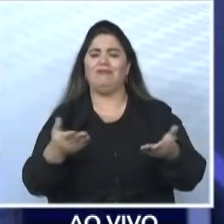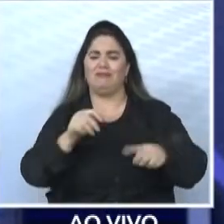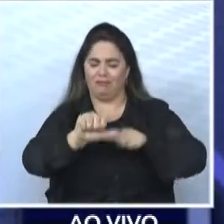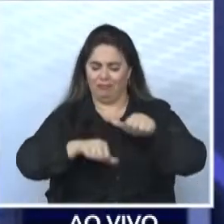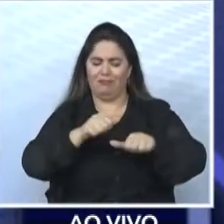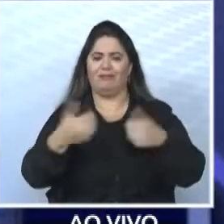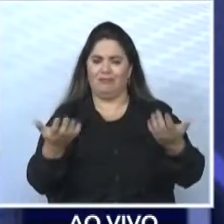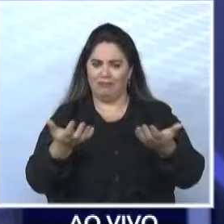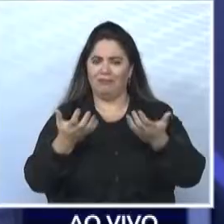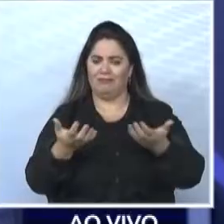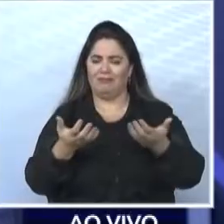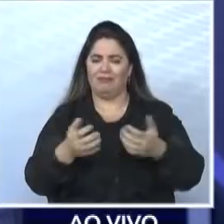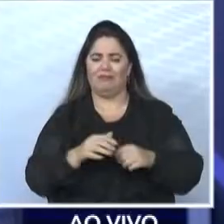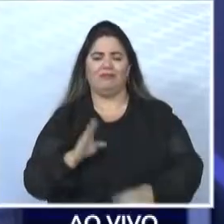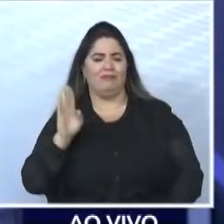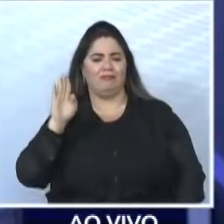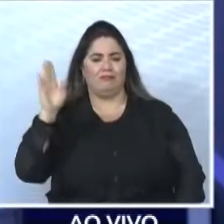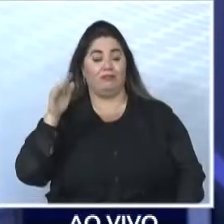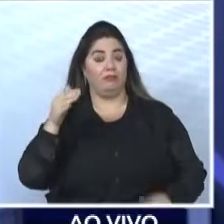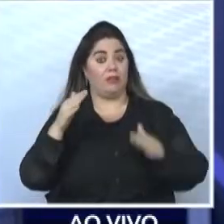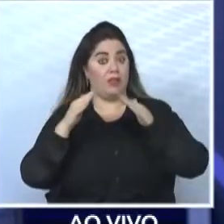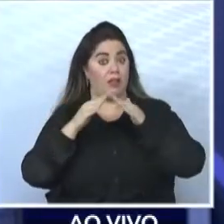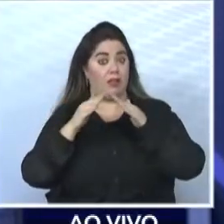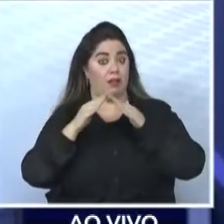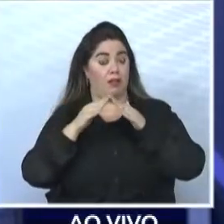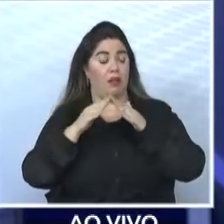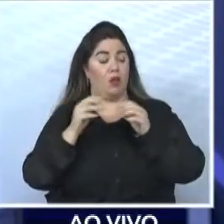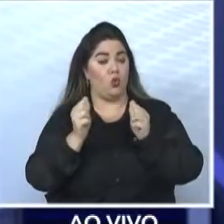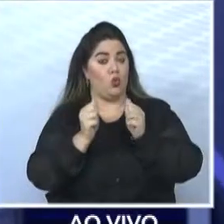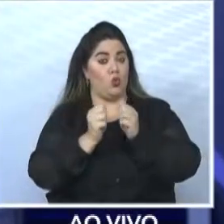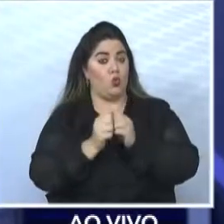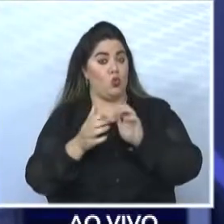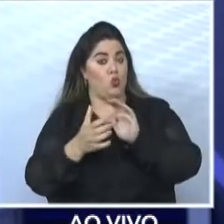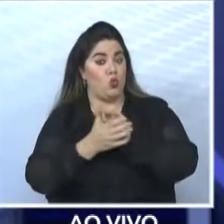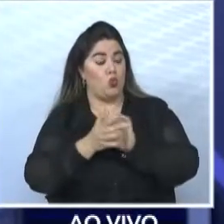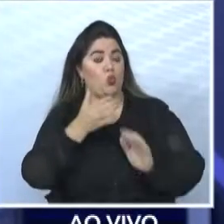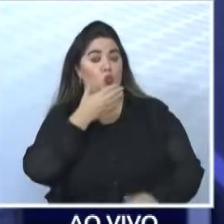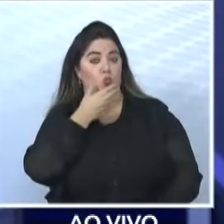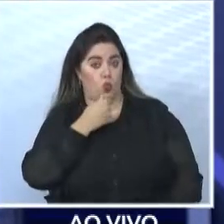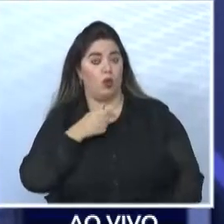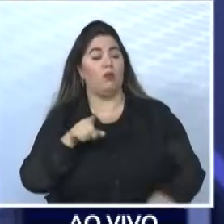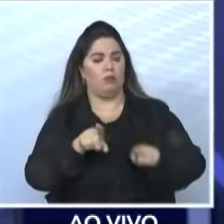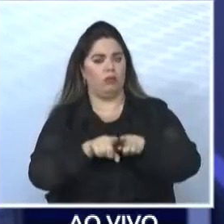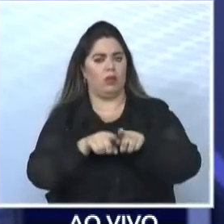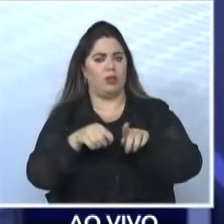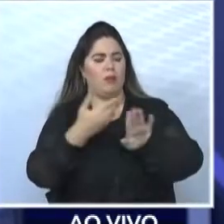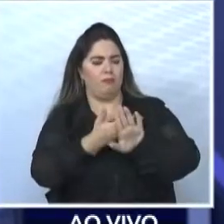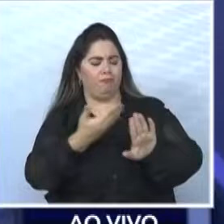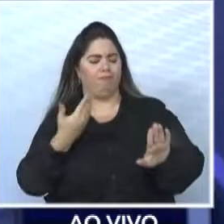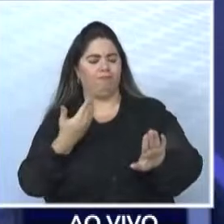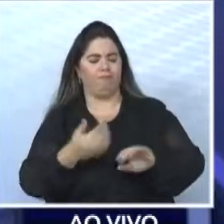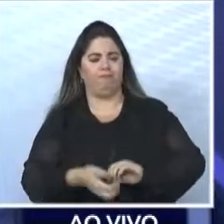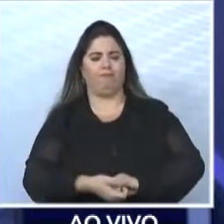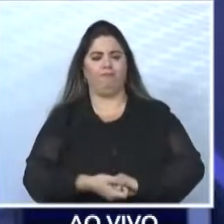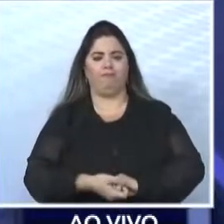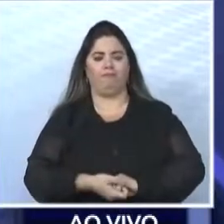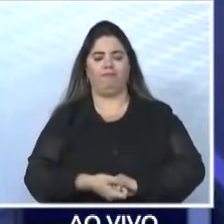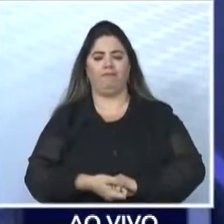candidata está em casa, acompanhada do marido Gabriel, que também se manterá em isolamento. Fecha aspas.